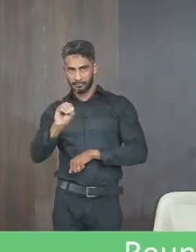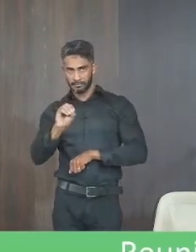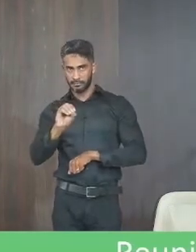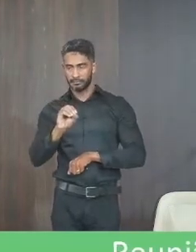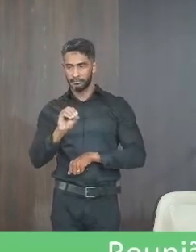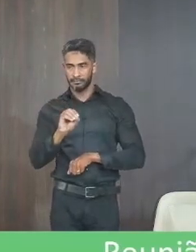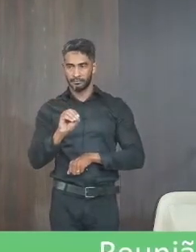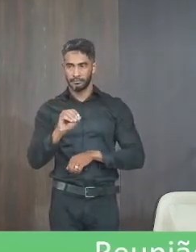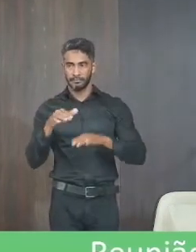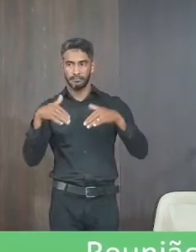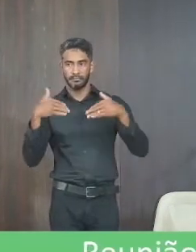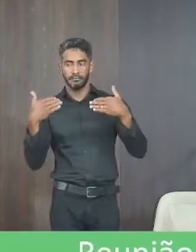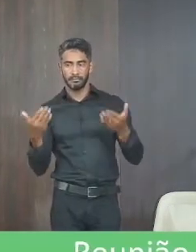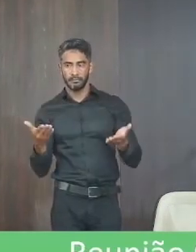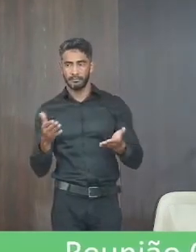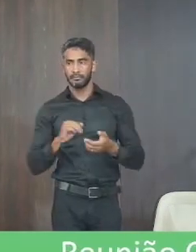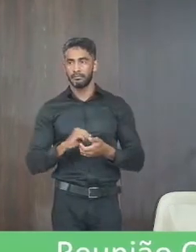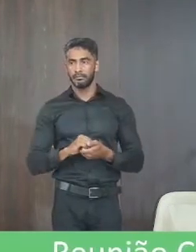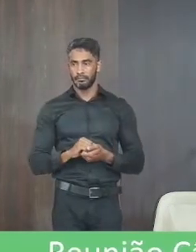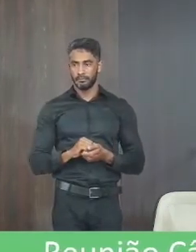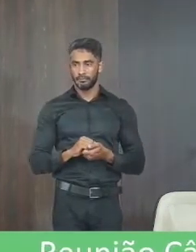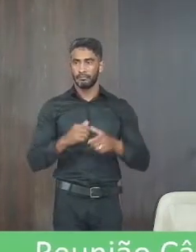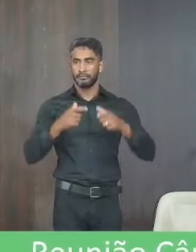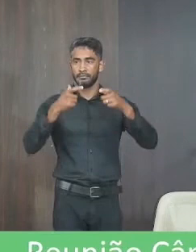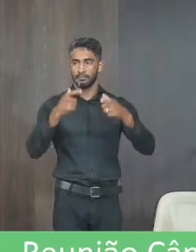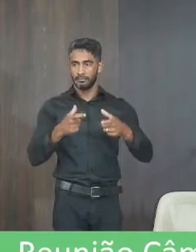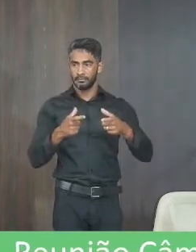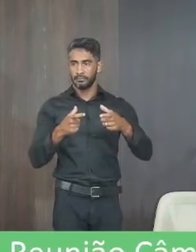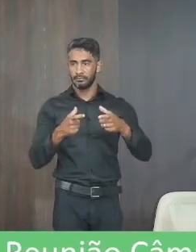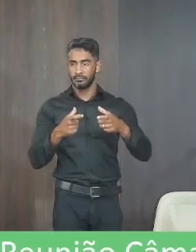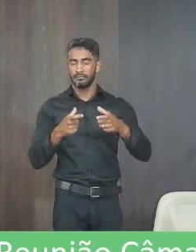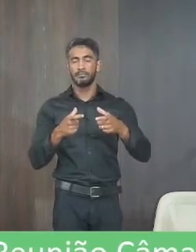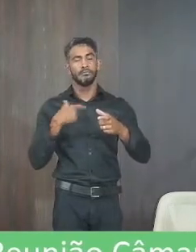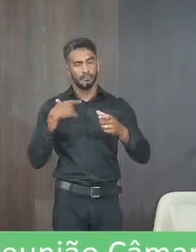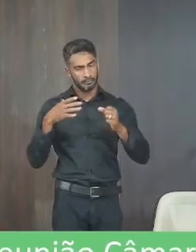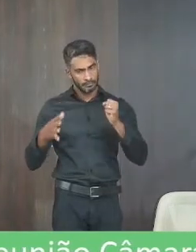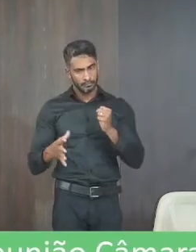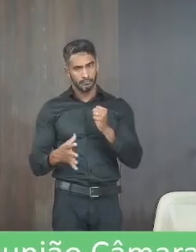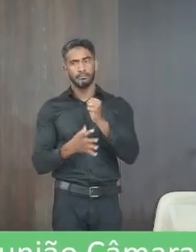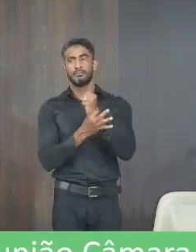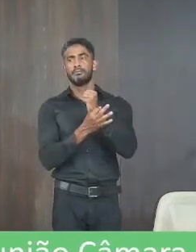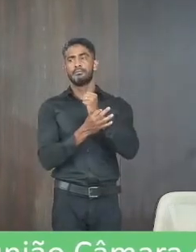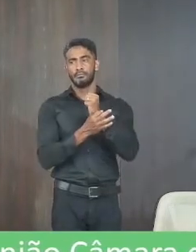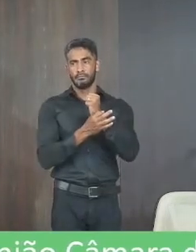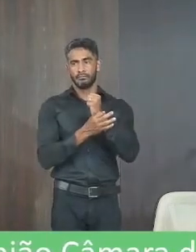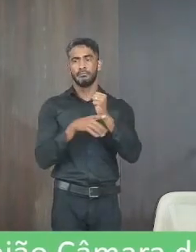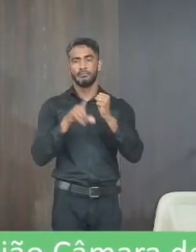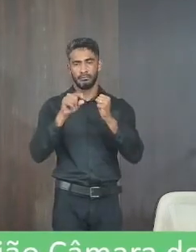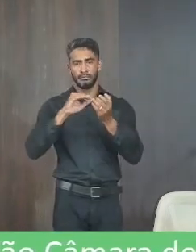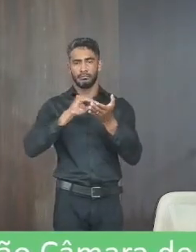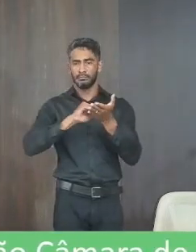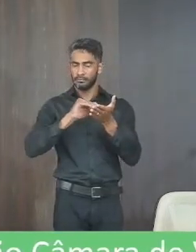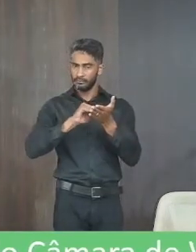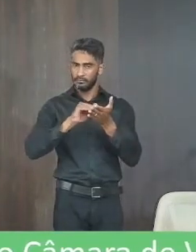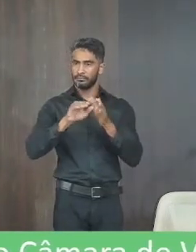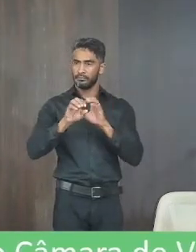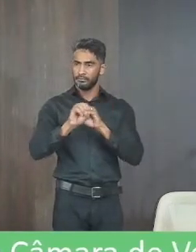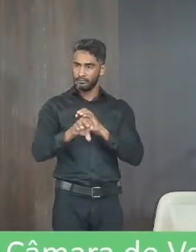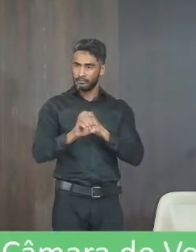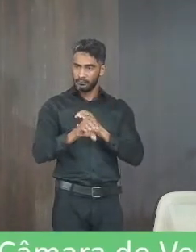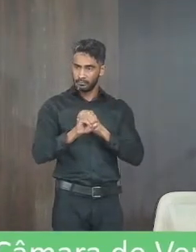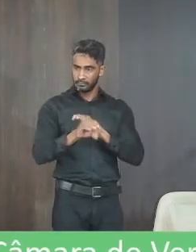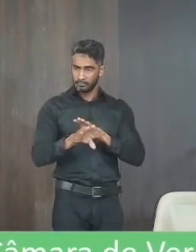a respeito da lotação ele nos garantiu que elas estão sim lotadas na Secretaria de Educação